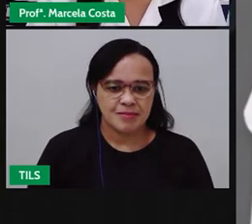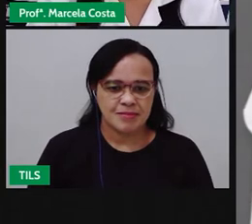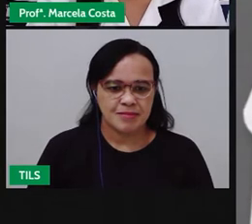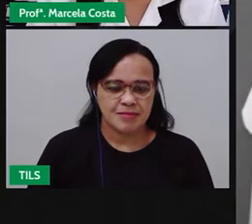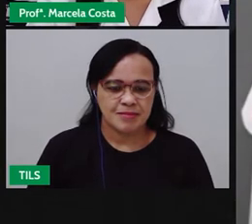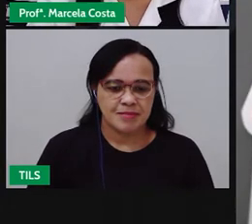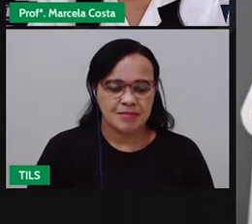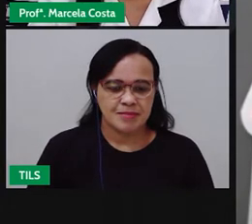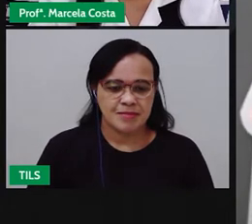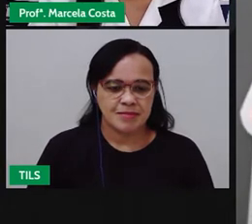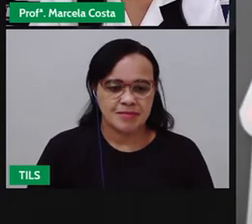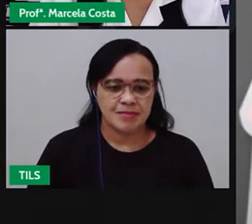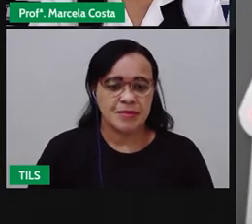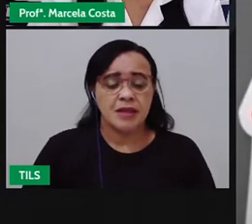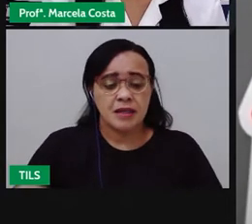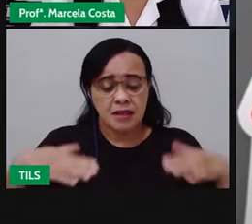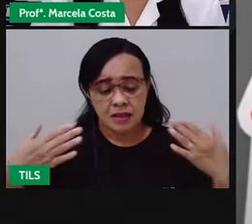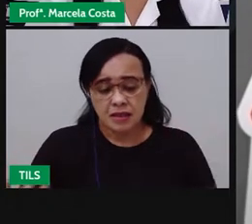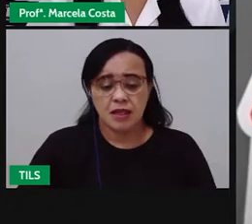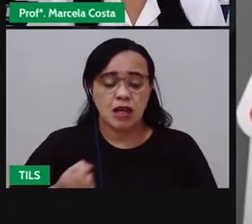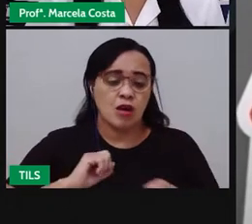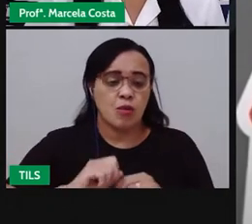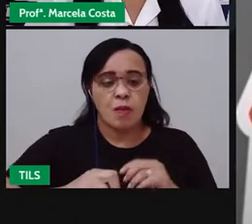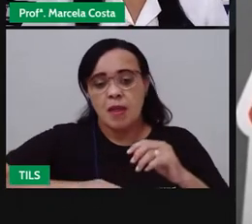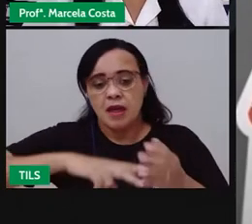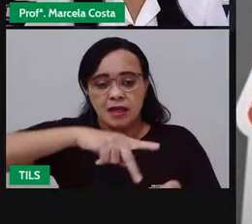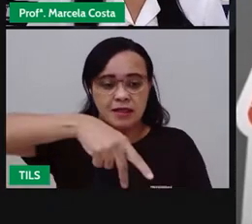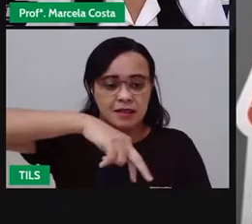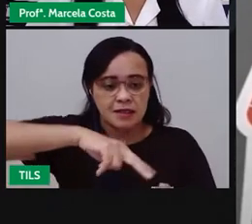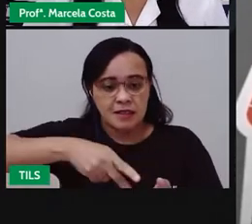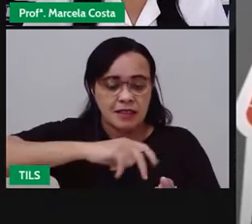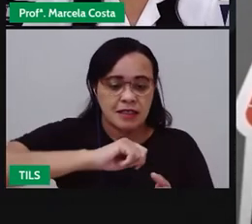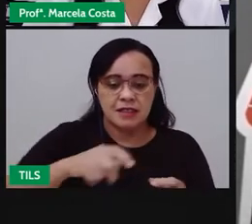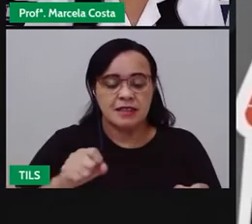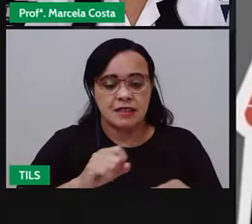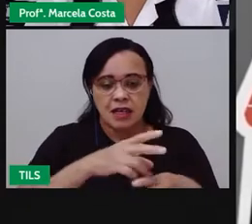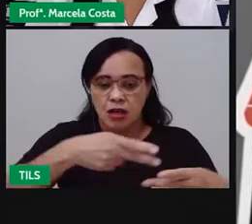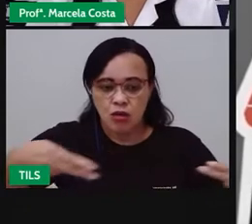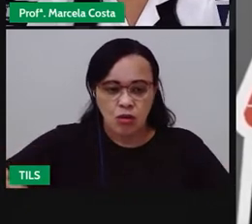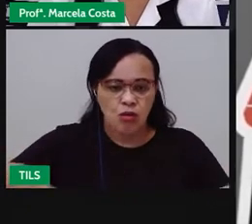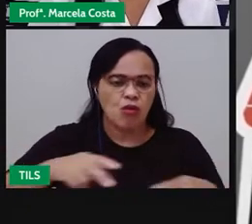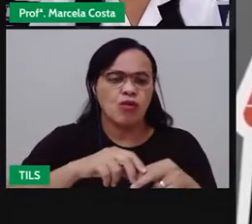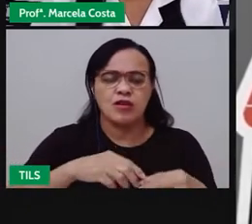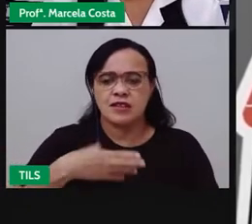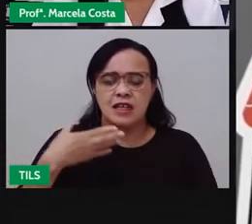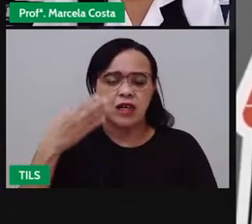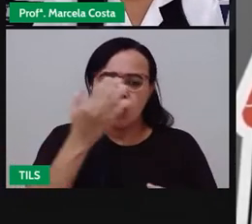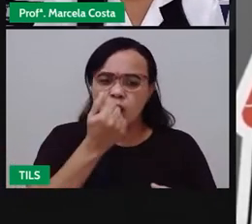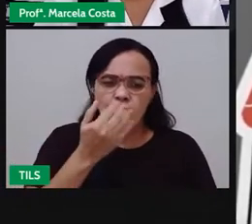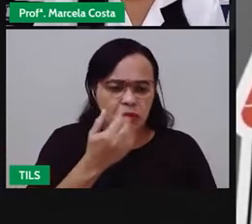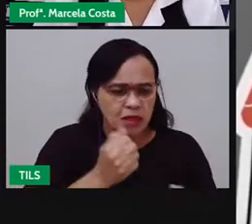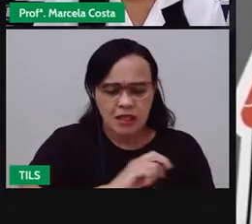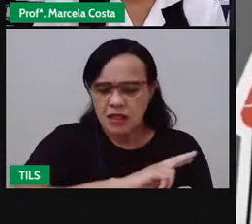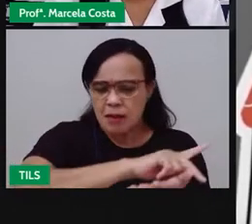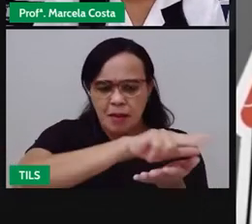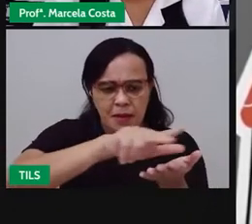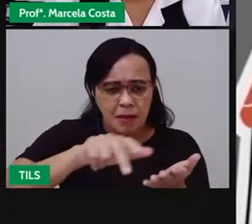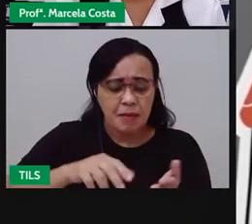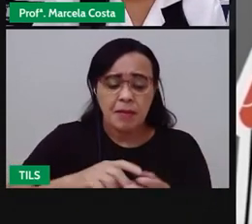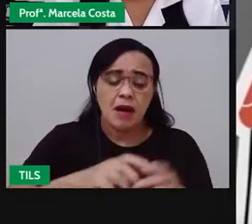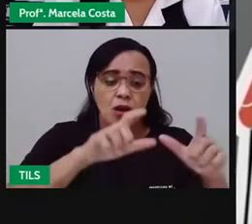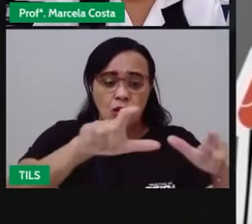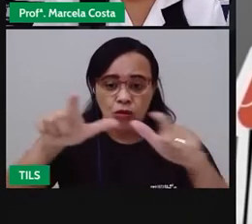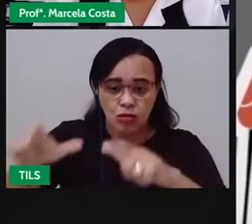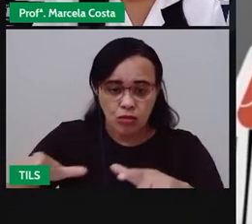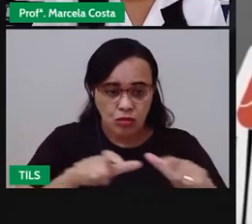Entre danças, feiras, festas, ritmos e sabores, os estados que compõem a região Nordeste demonstram a